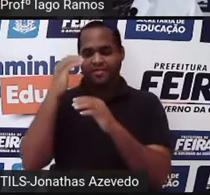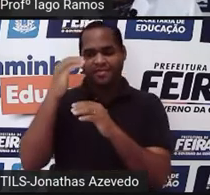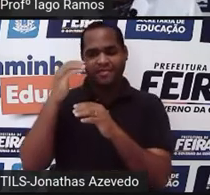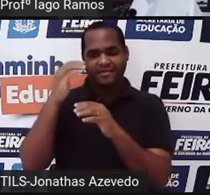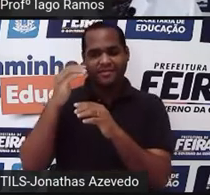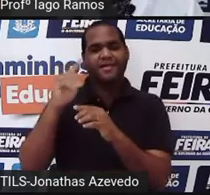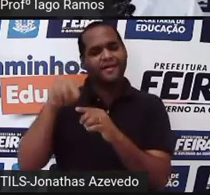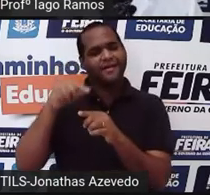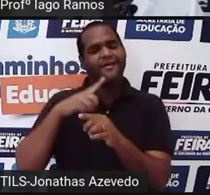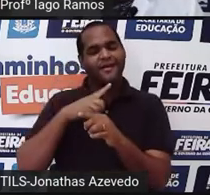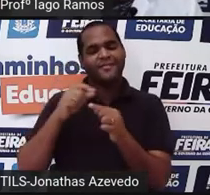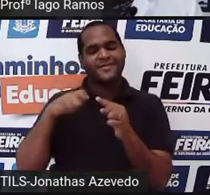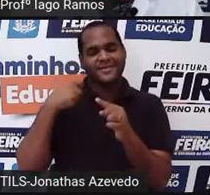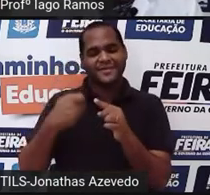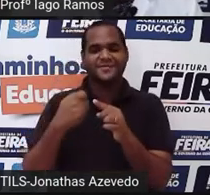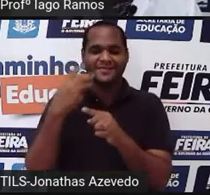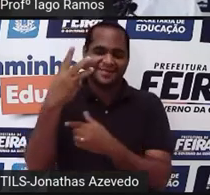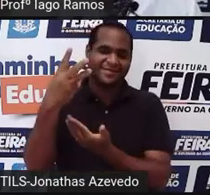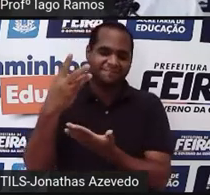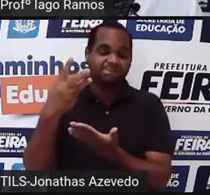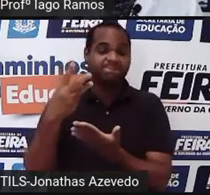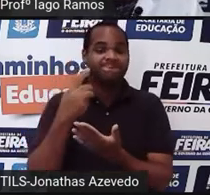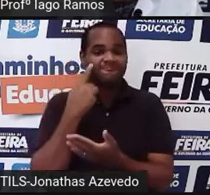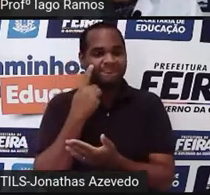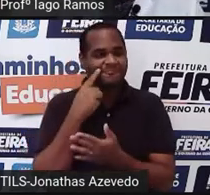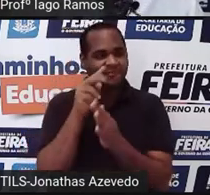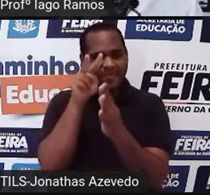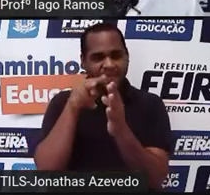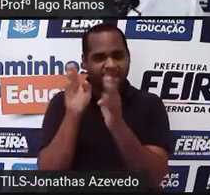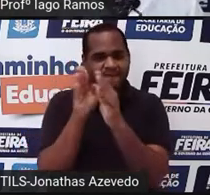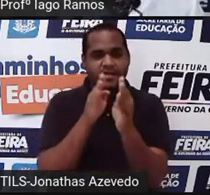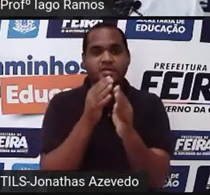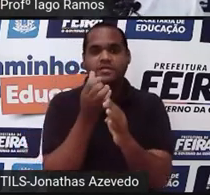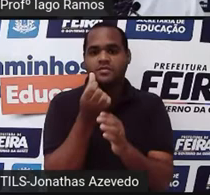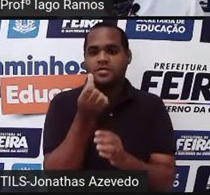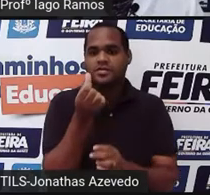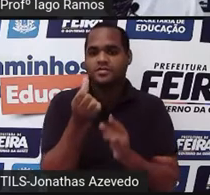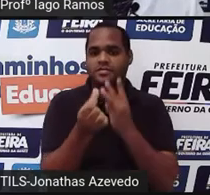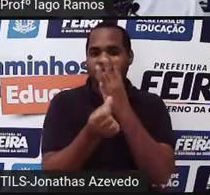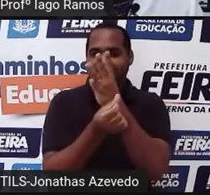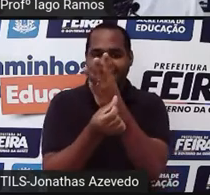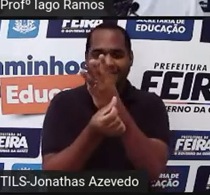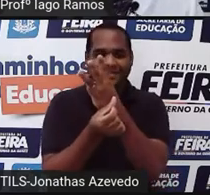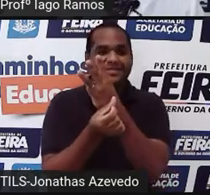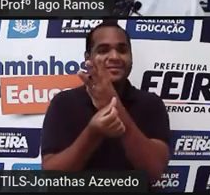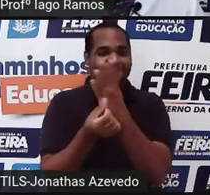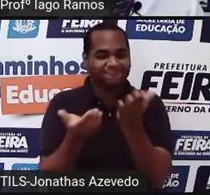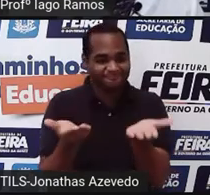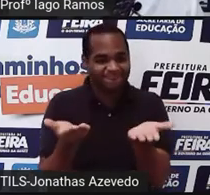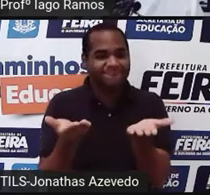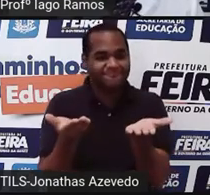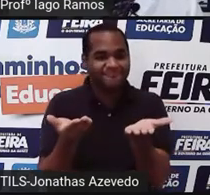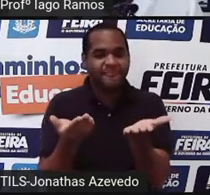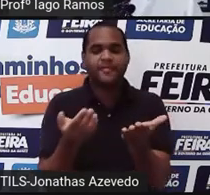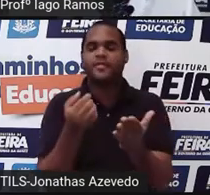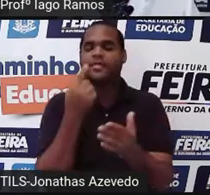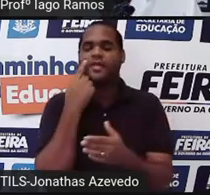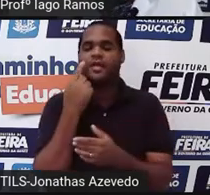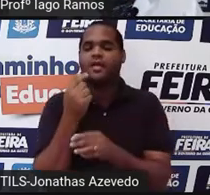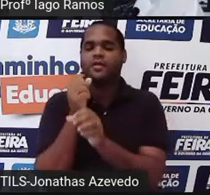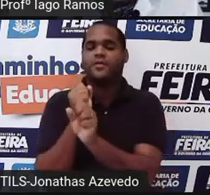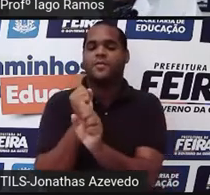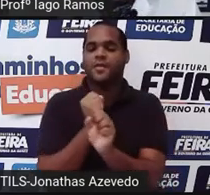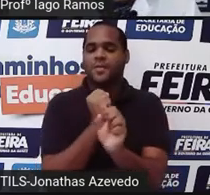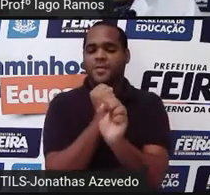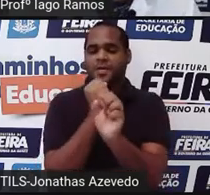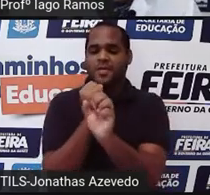no caso é três. E aí, a gente lê dessa forma. Seis elevado a três, tá? Que, fazendo as contas como a